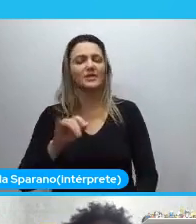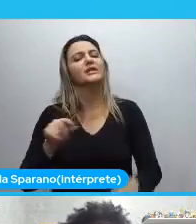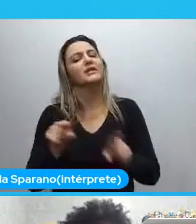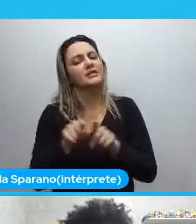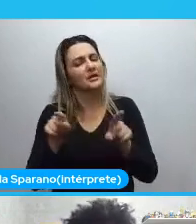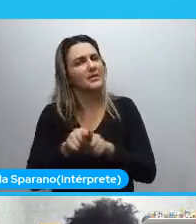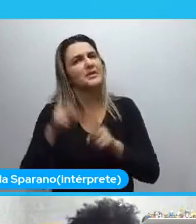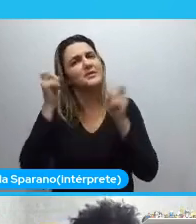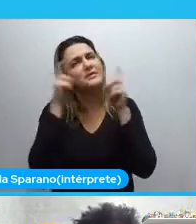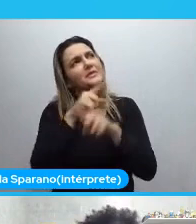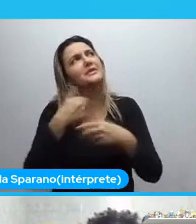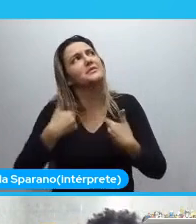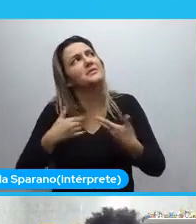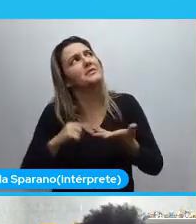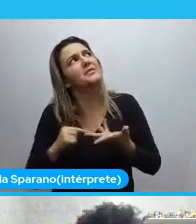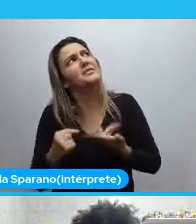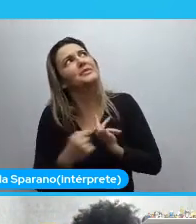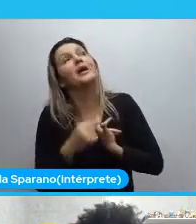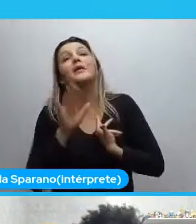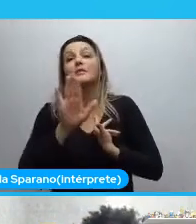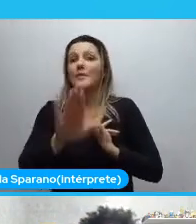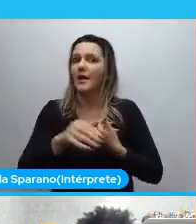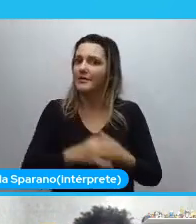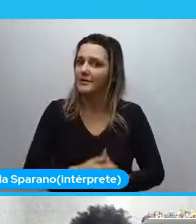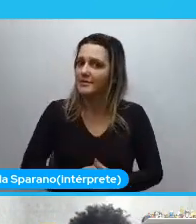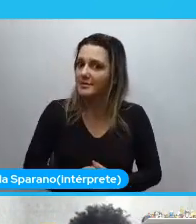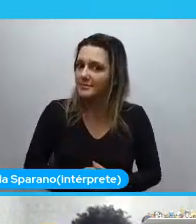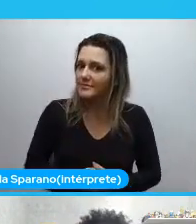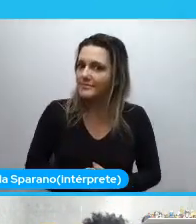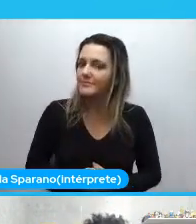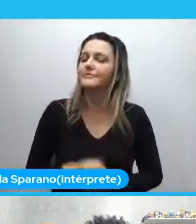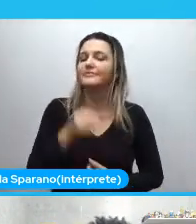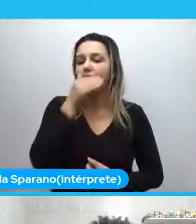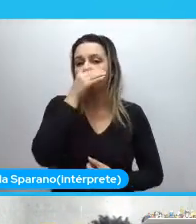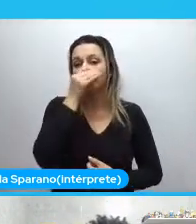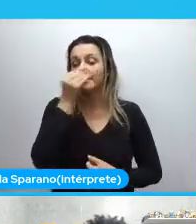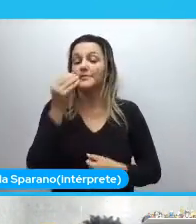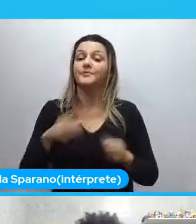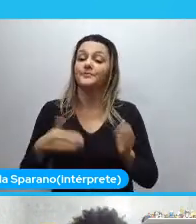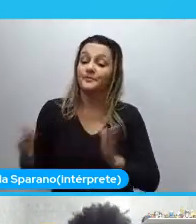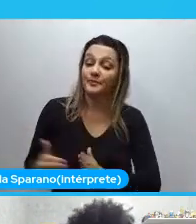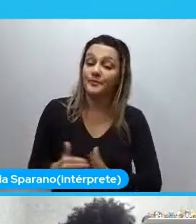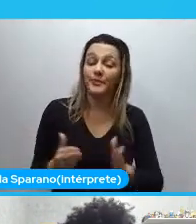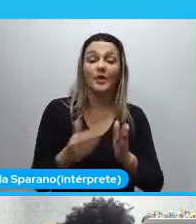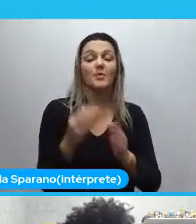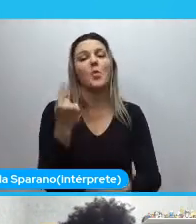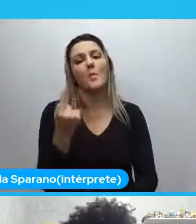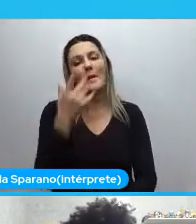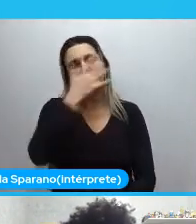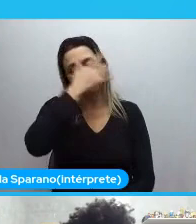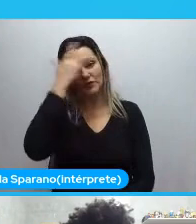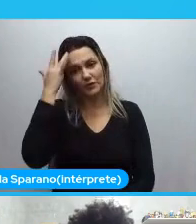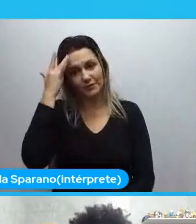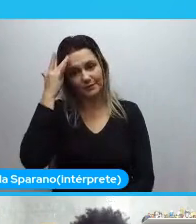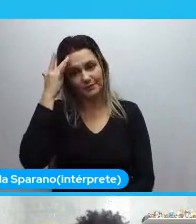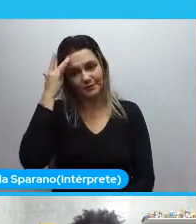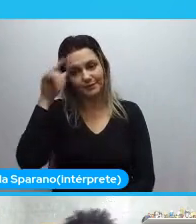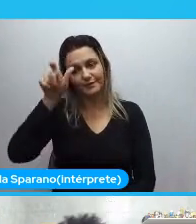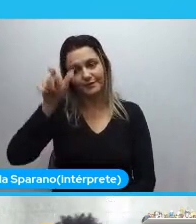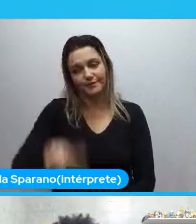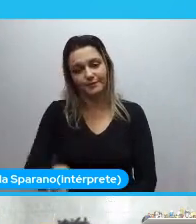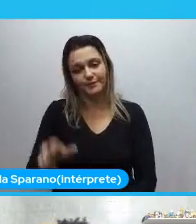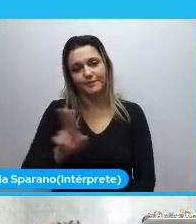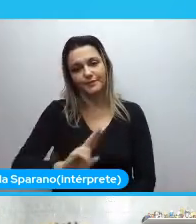aqui. Isso não é para mim. Mas aí. Nesse meio de caminho. É. Uma pessoa. Que se chama. Que